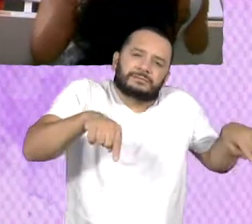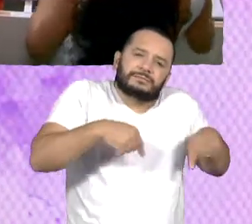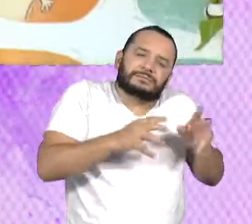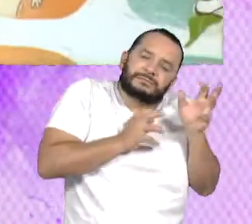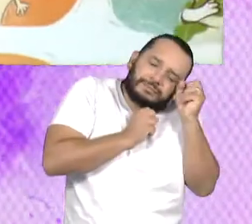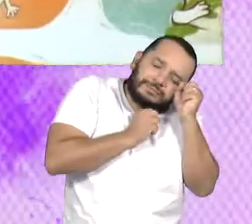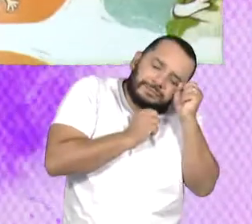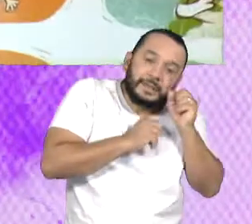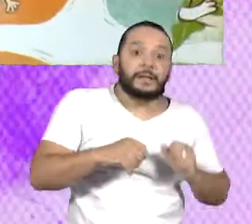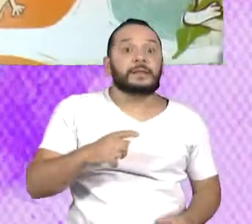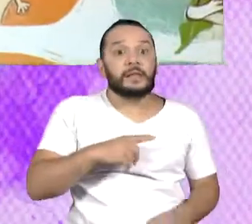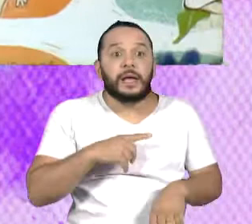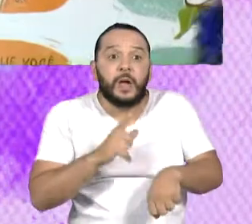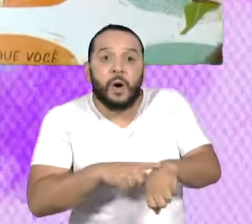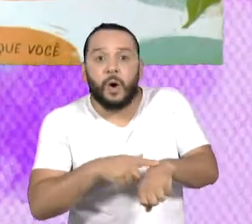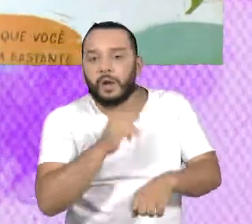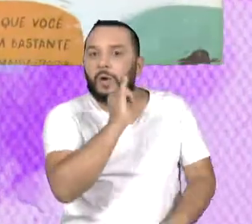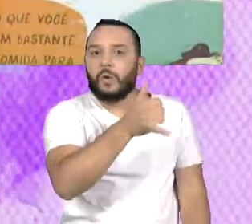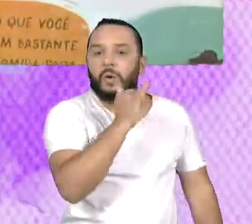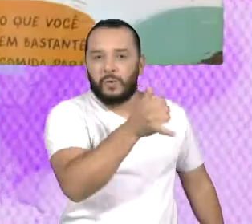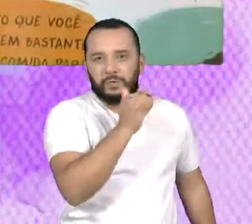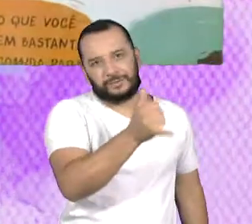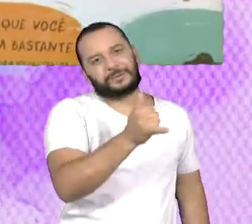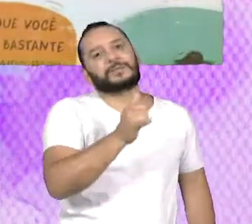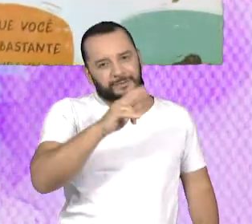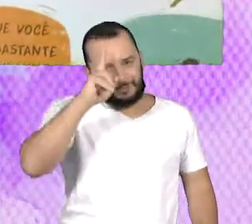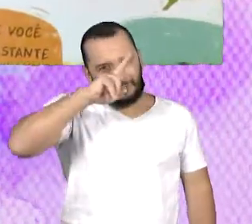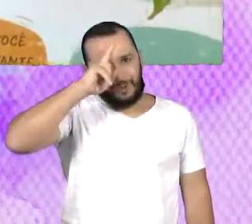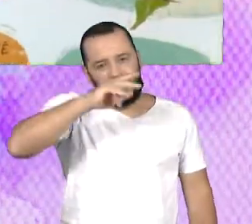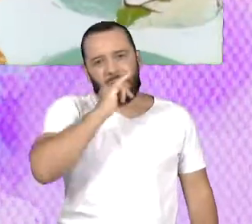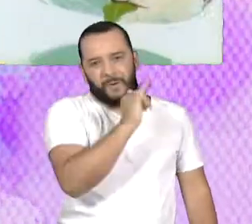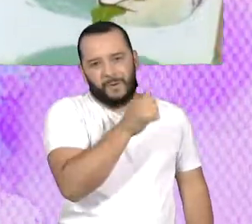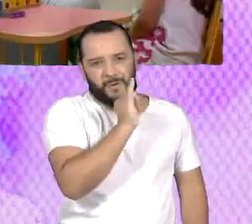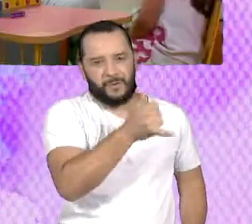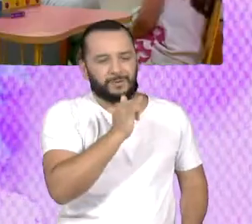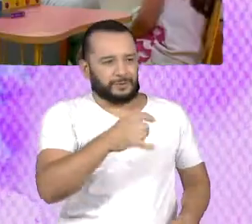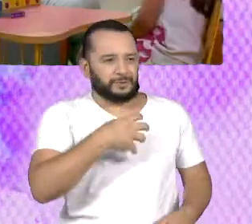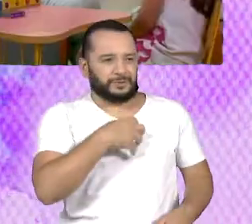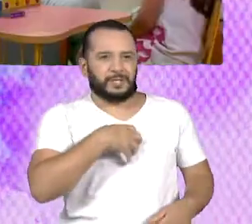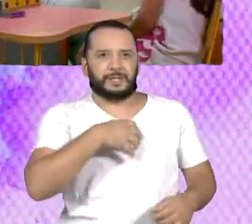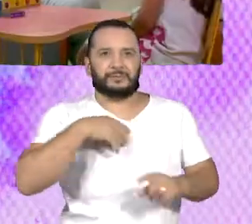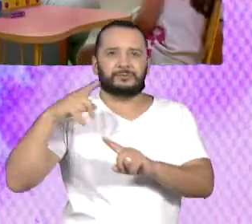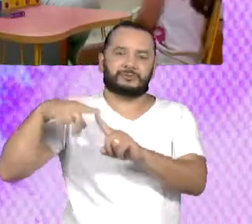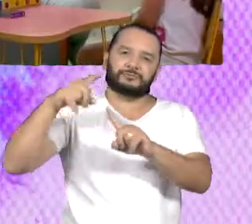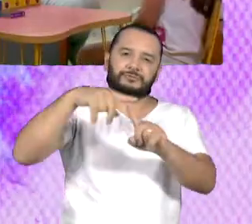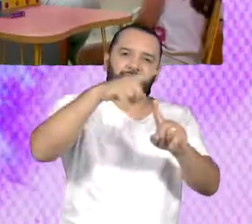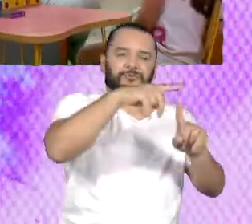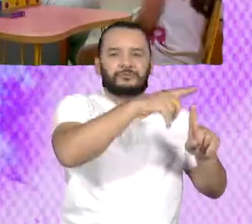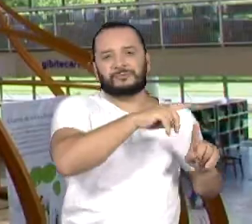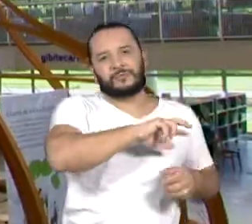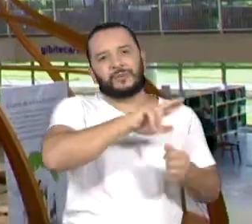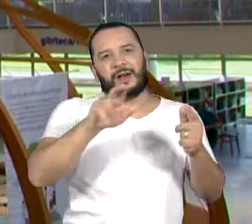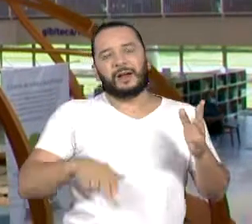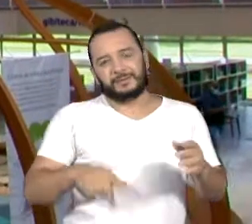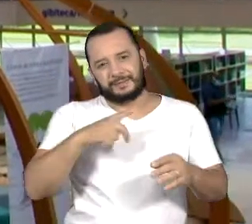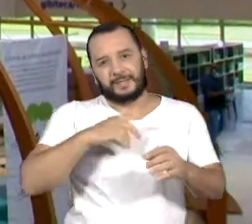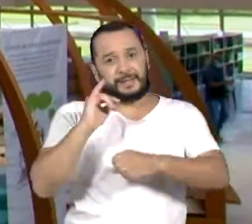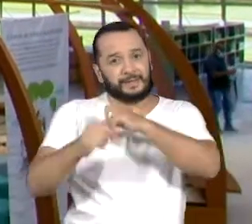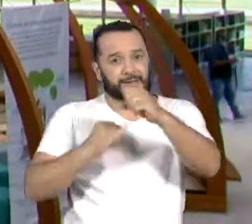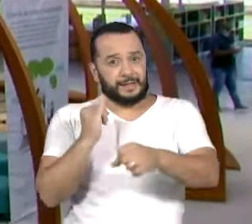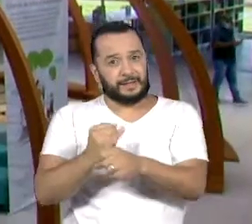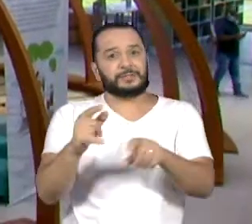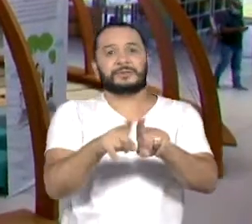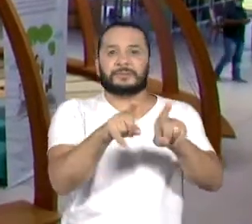do conto, com formatos os mais variados no virtual e no presencial. Acho importante